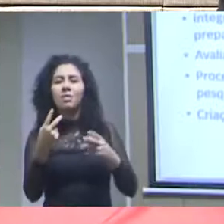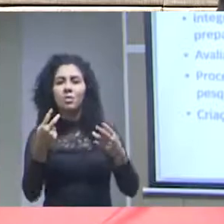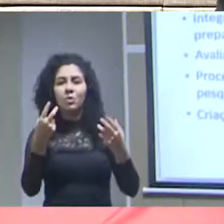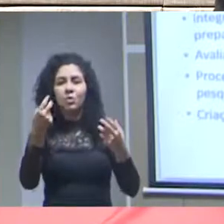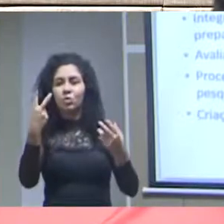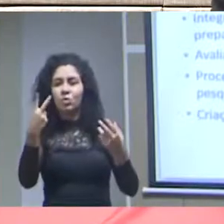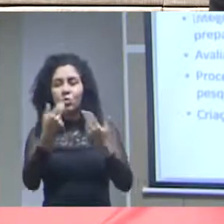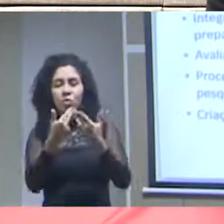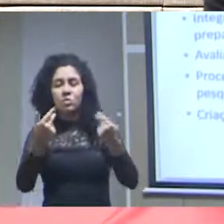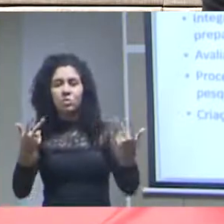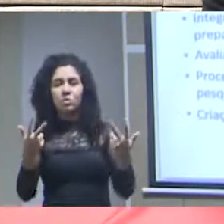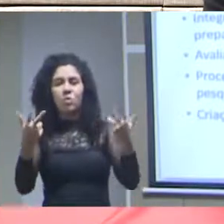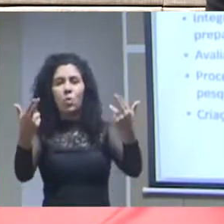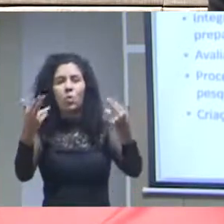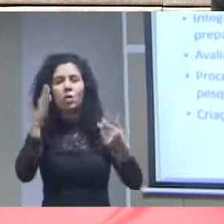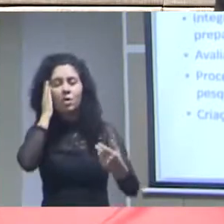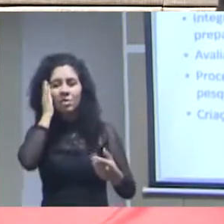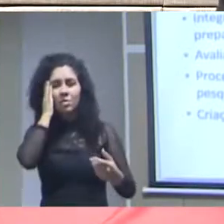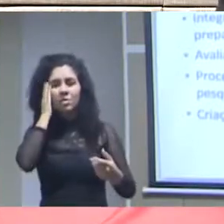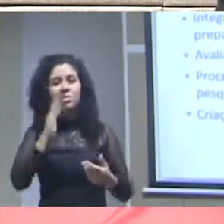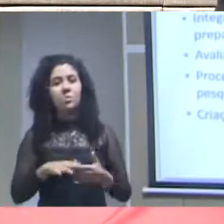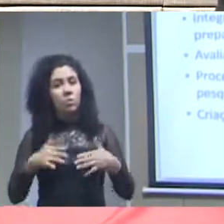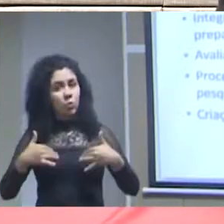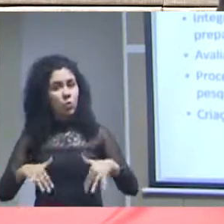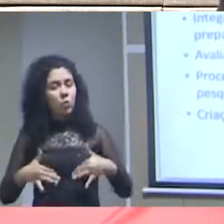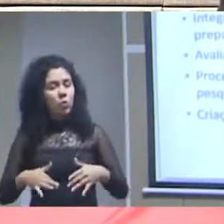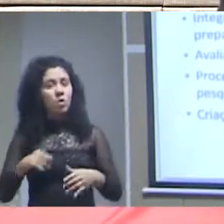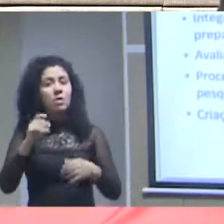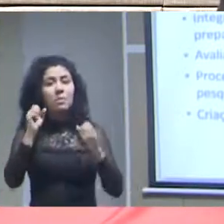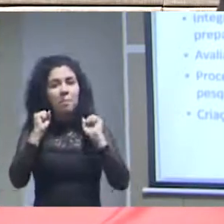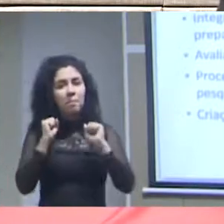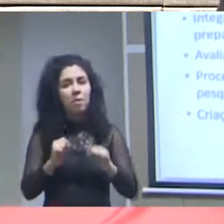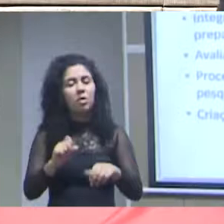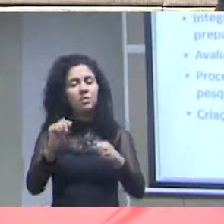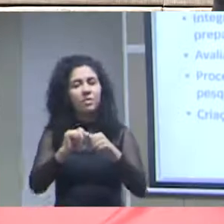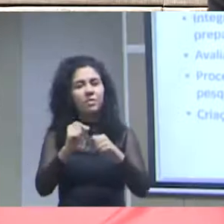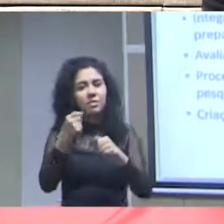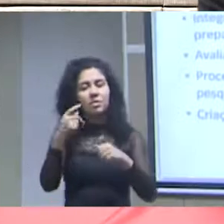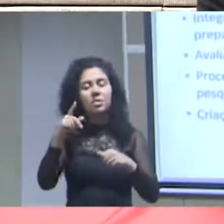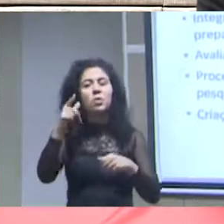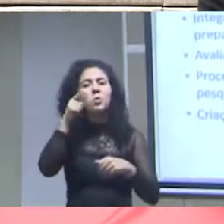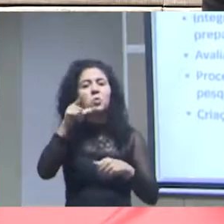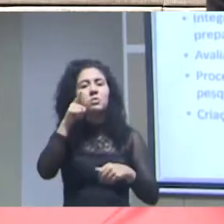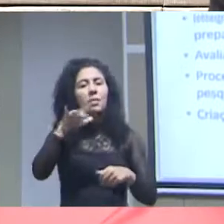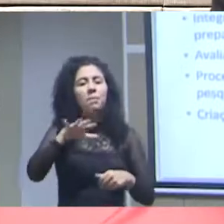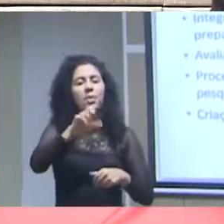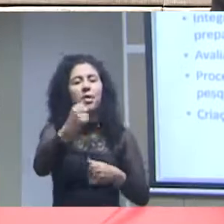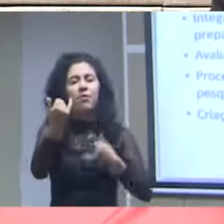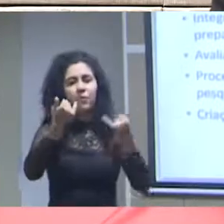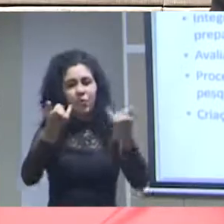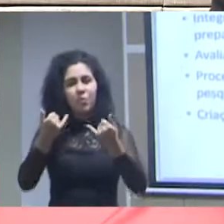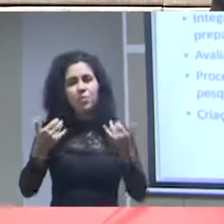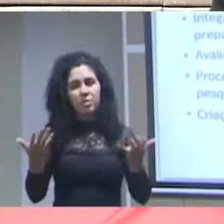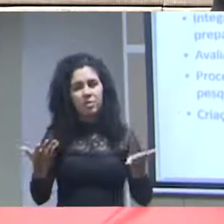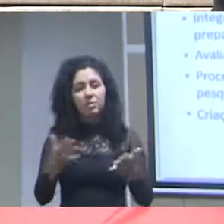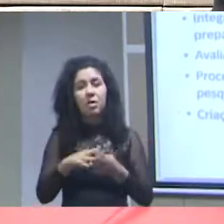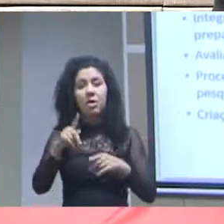integração que possibilite que permita fazer o cruzamento de dados e a avaliação